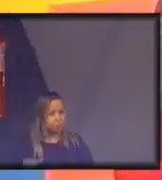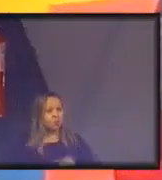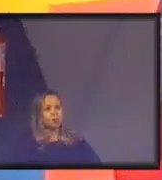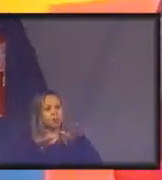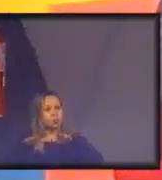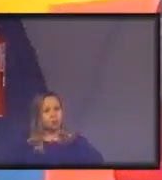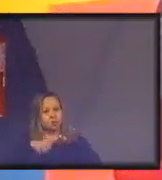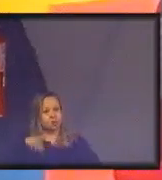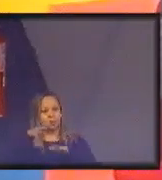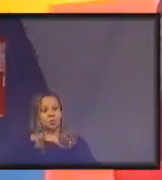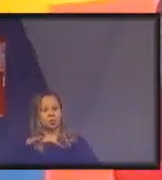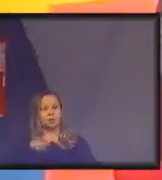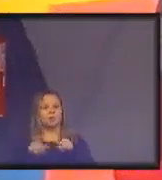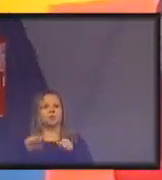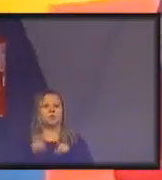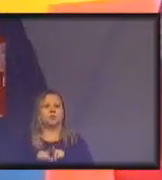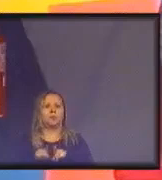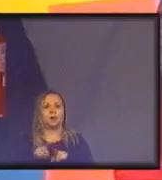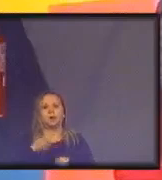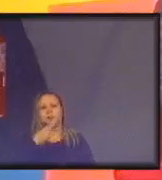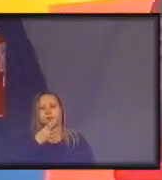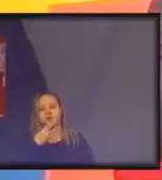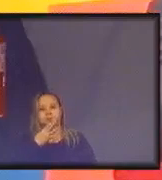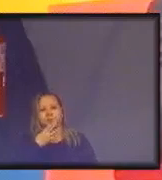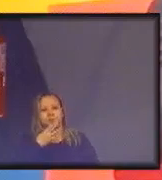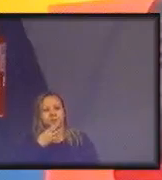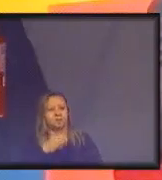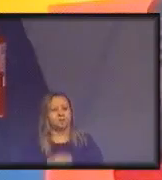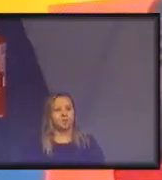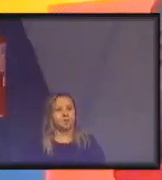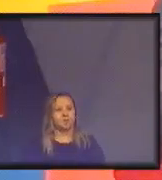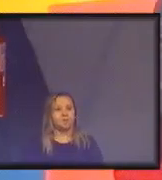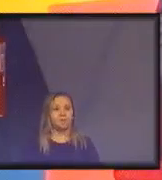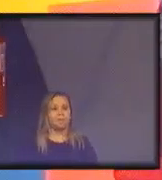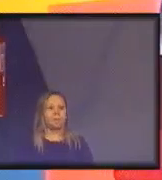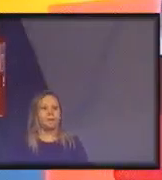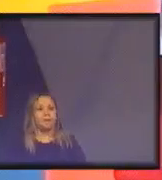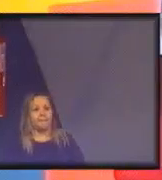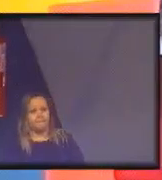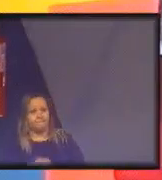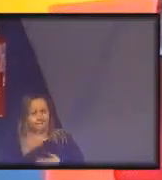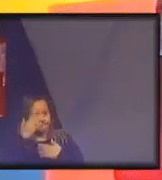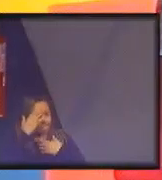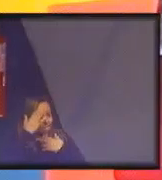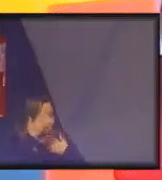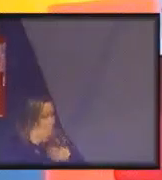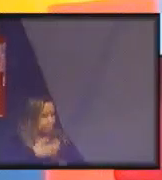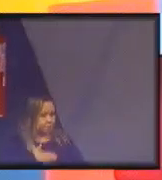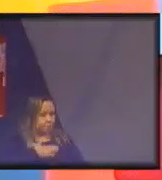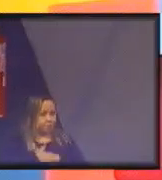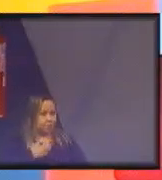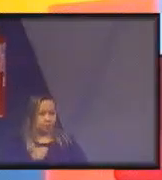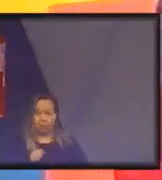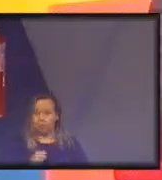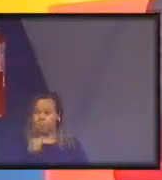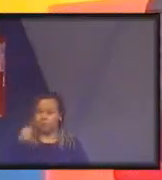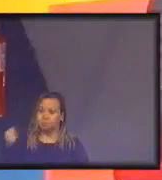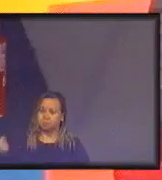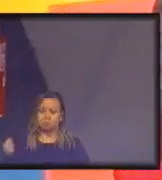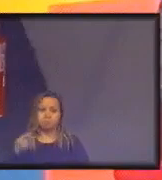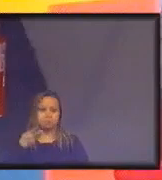daquele conhecimento, daquela necessidade. Então, muito obrigado. Eu gostaria de passar agora a palavra